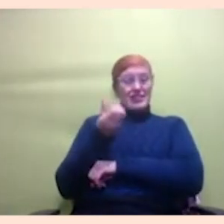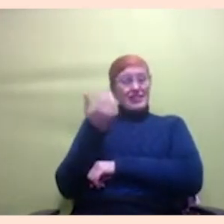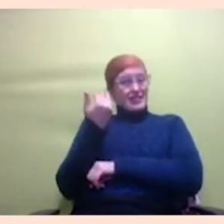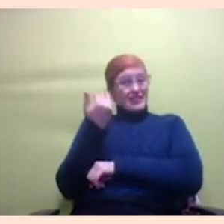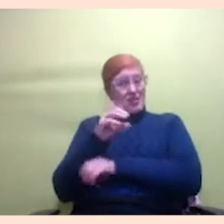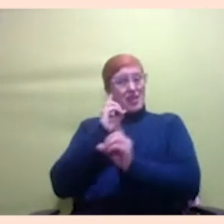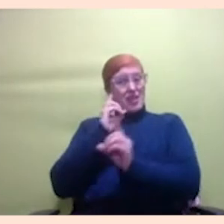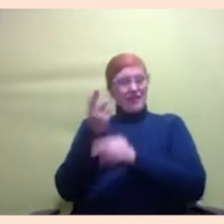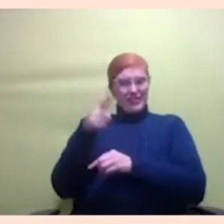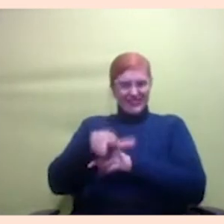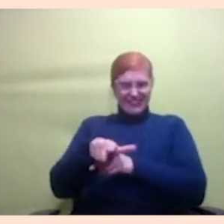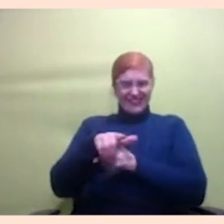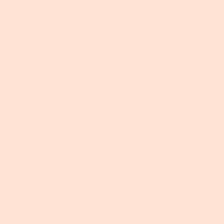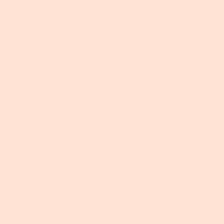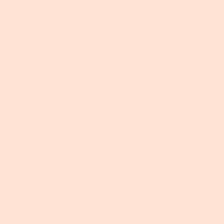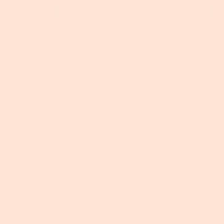beijão